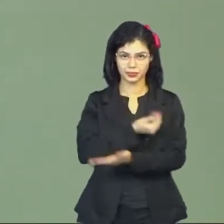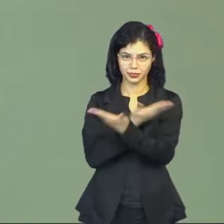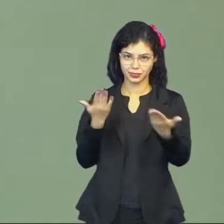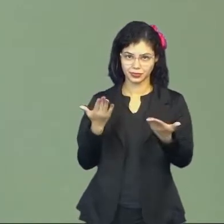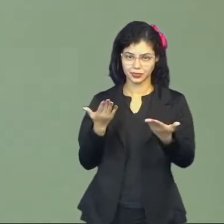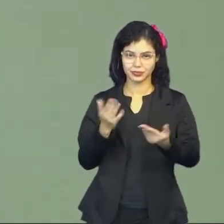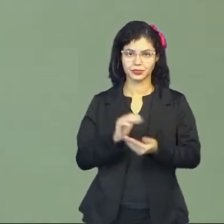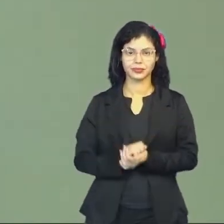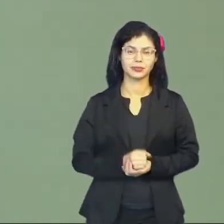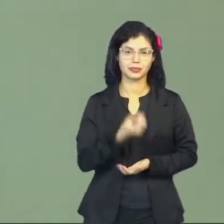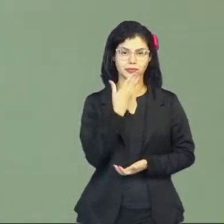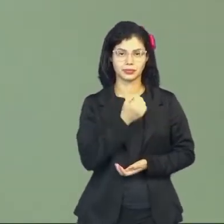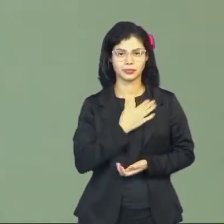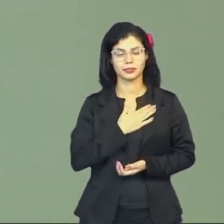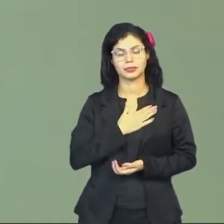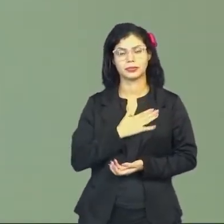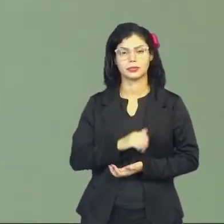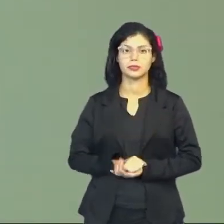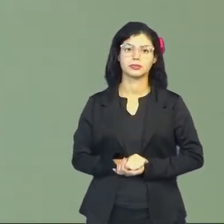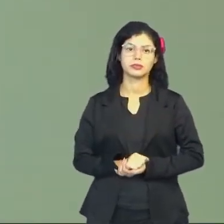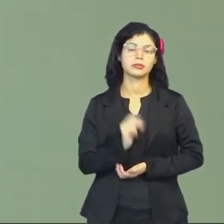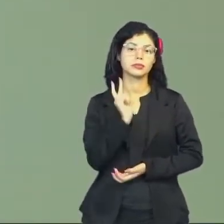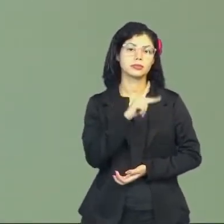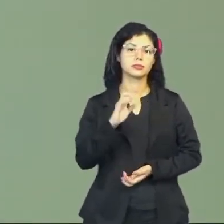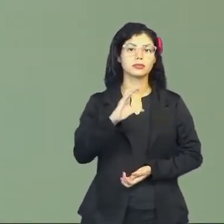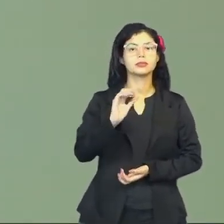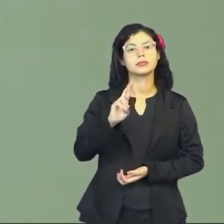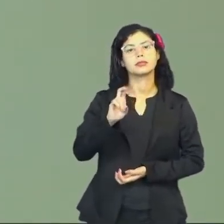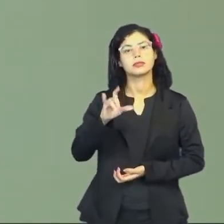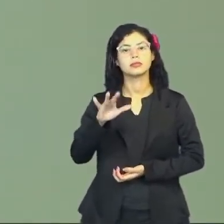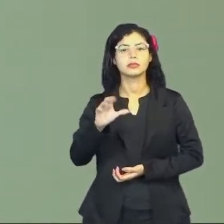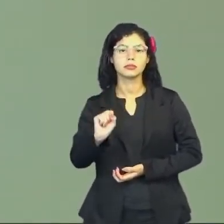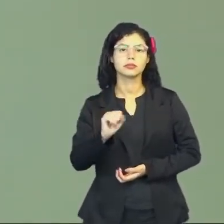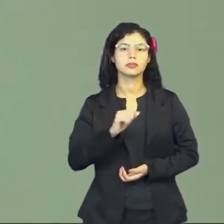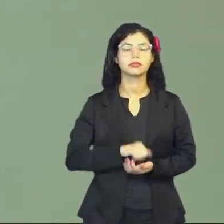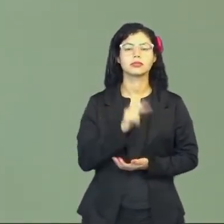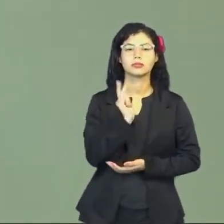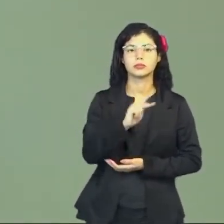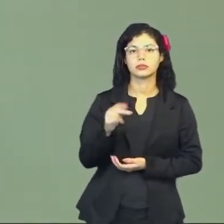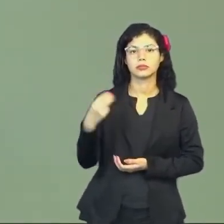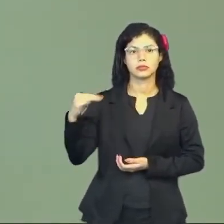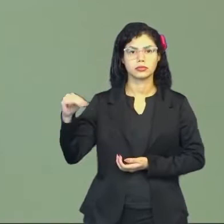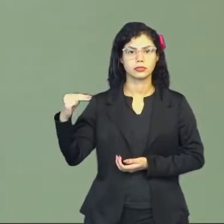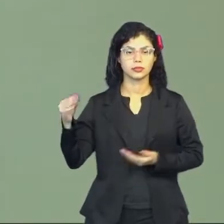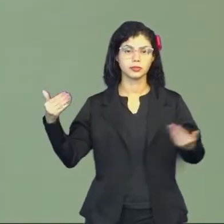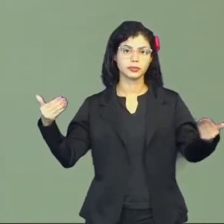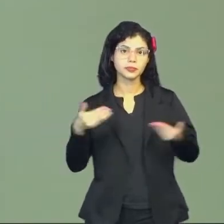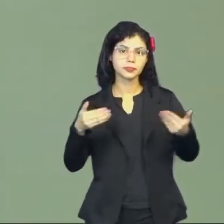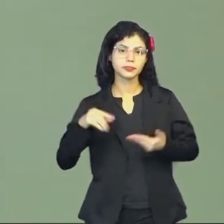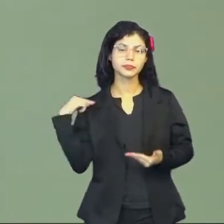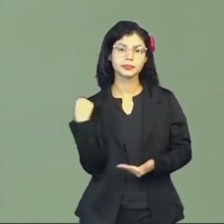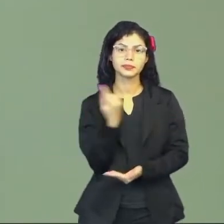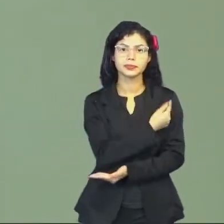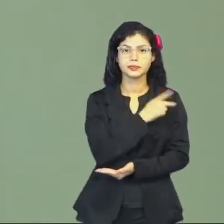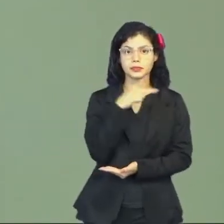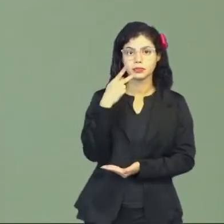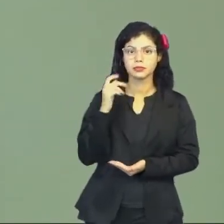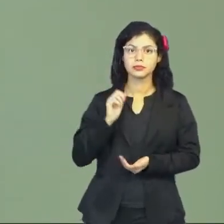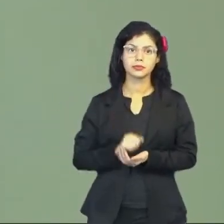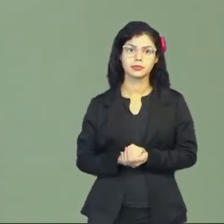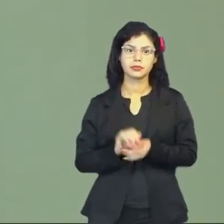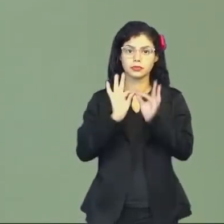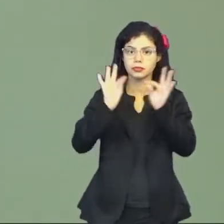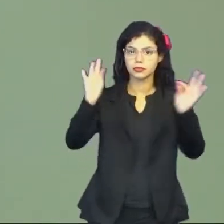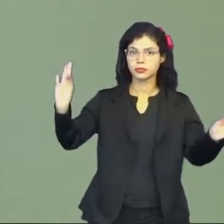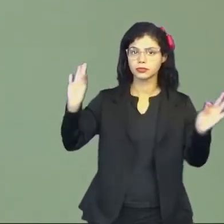tudo bom com vocês? Tudo bem comigo? Eu sou o professor Carlos, professor de matemática, e hoje nós vamos falar sobre